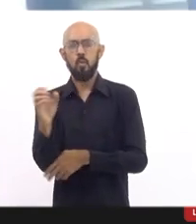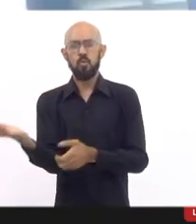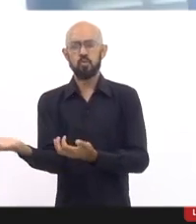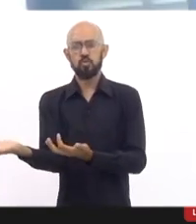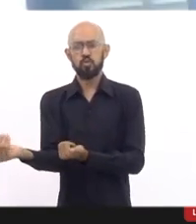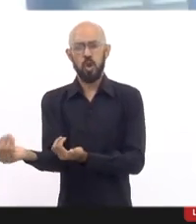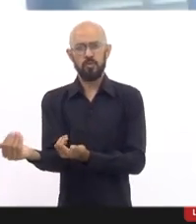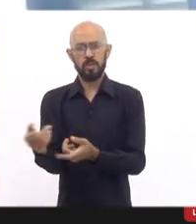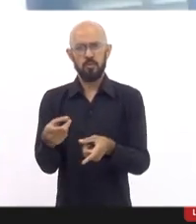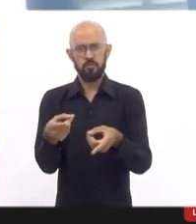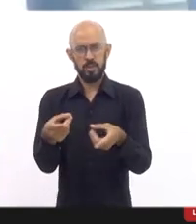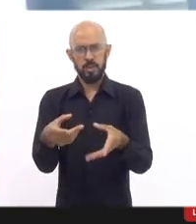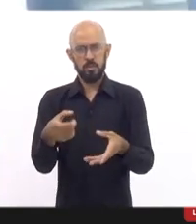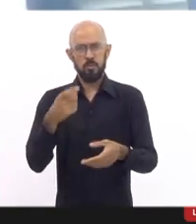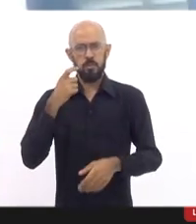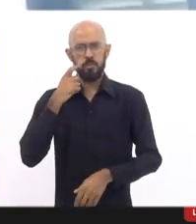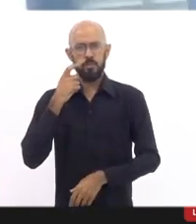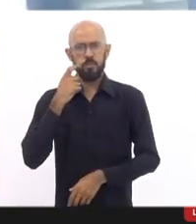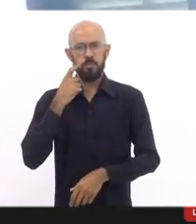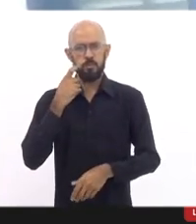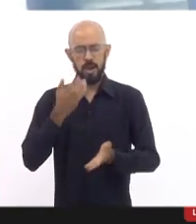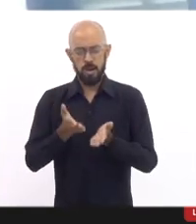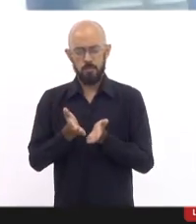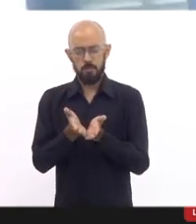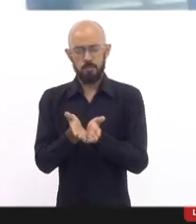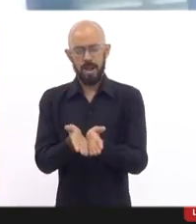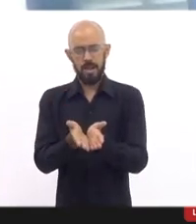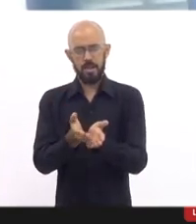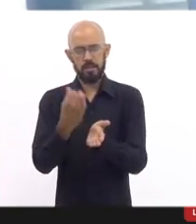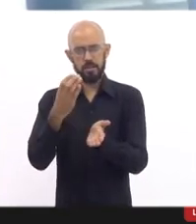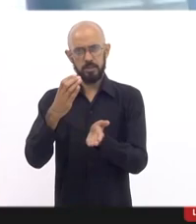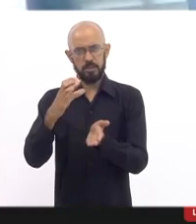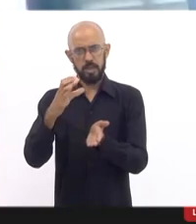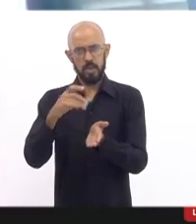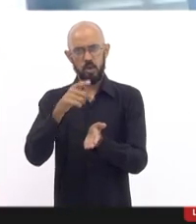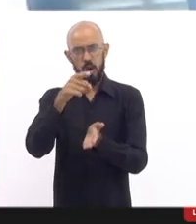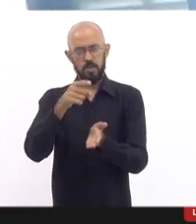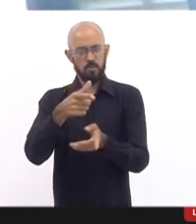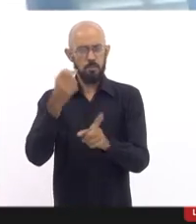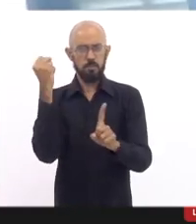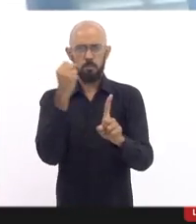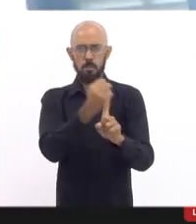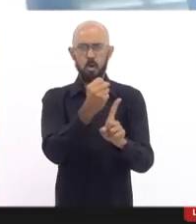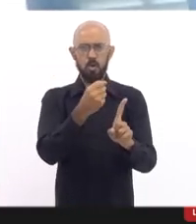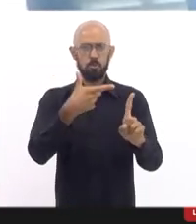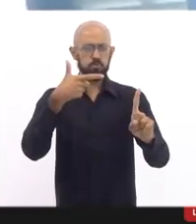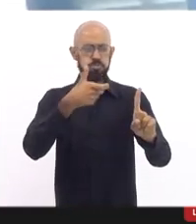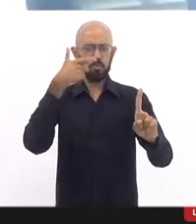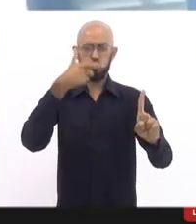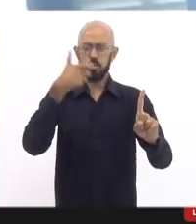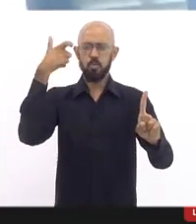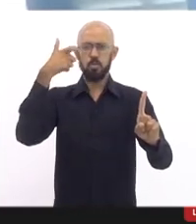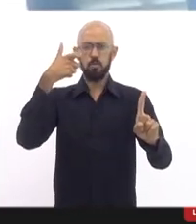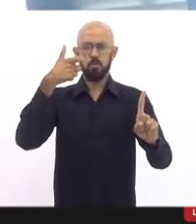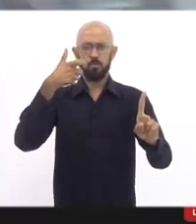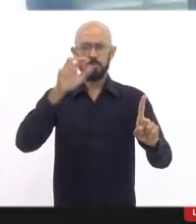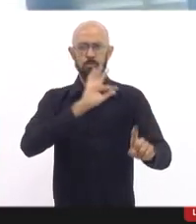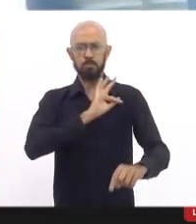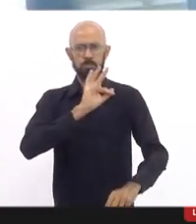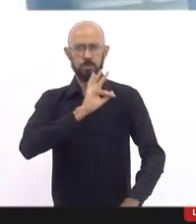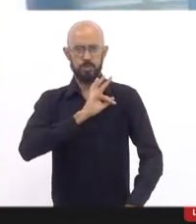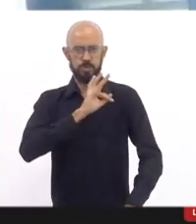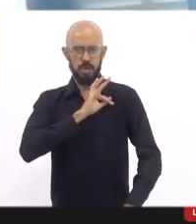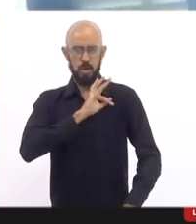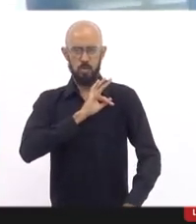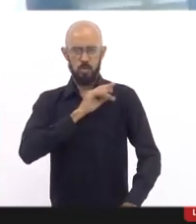vendendo bala em frente das barcas de Niterói, assassinado com um tiro no peito por um cabo da PM. Os